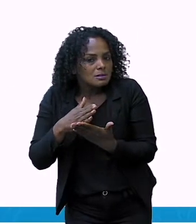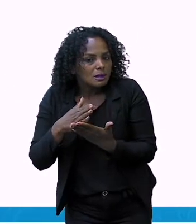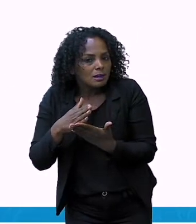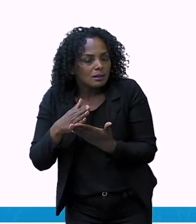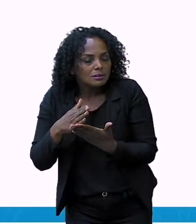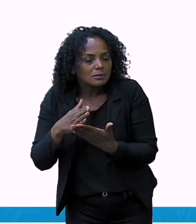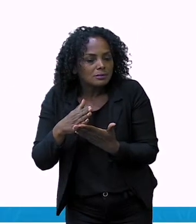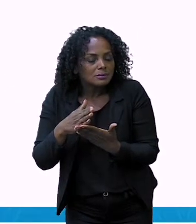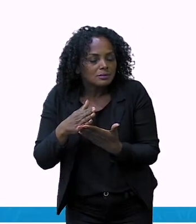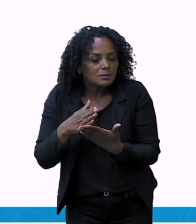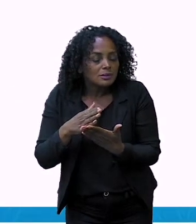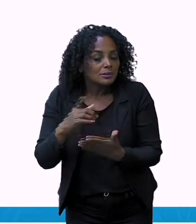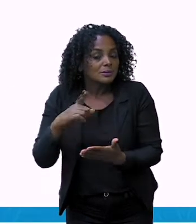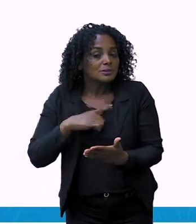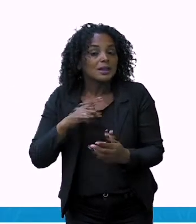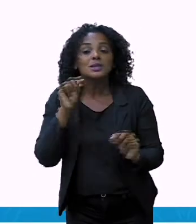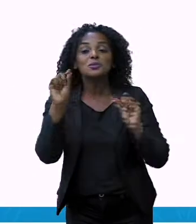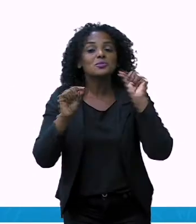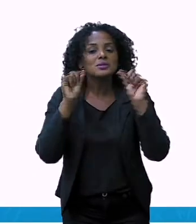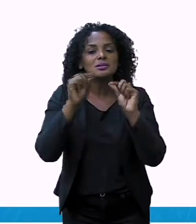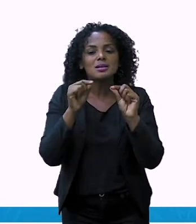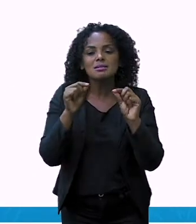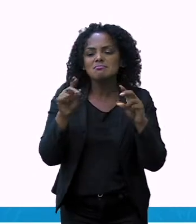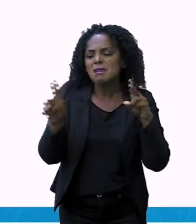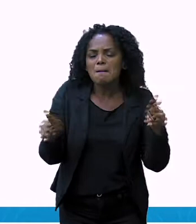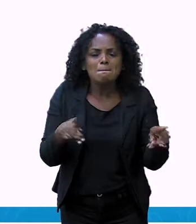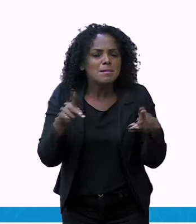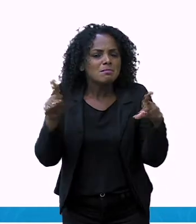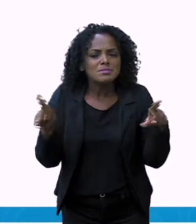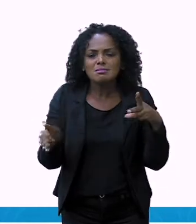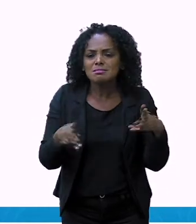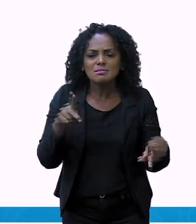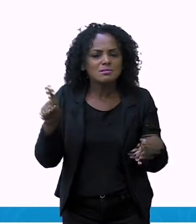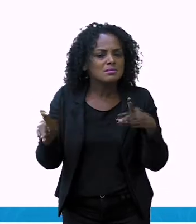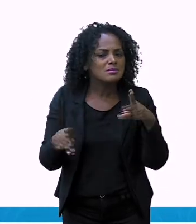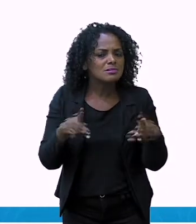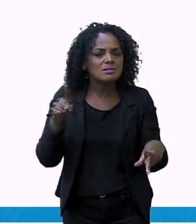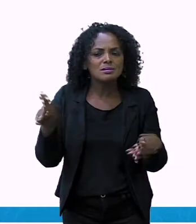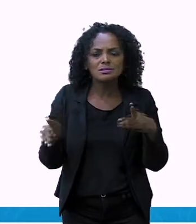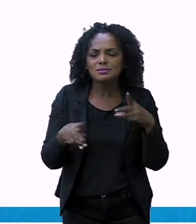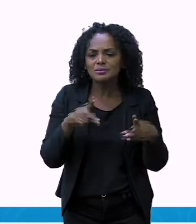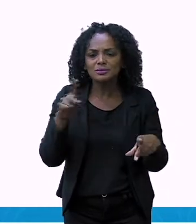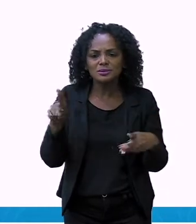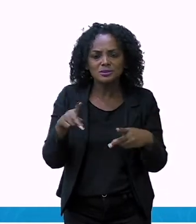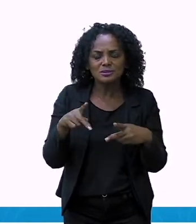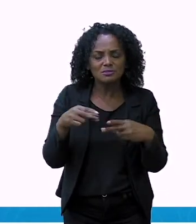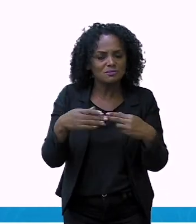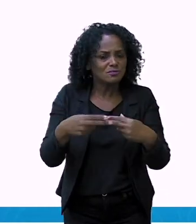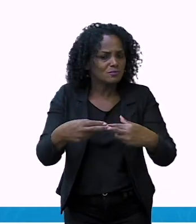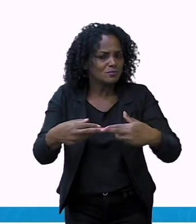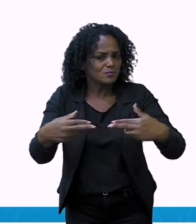os habitantes. Olhe o tanto de habitante que apareceu ali.